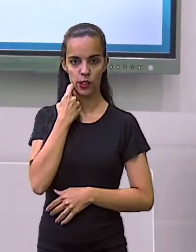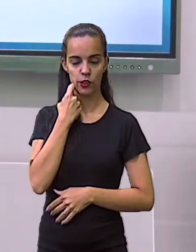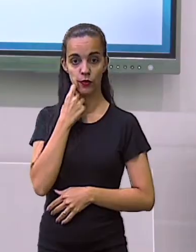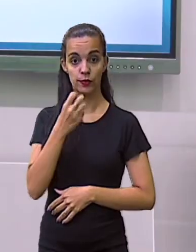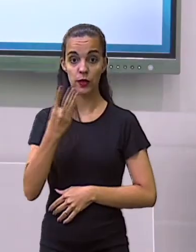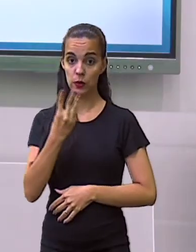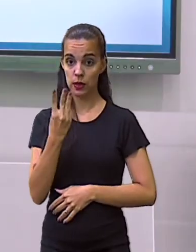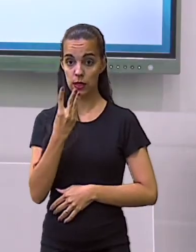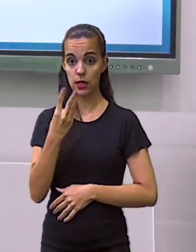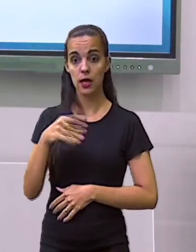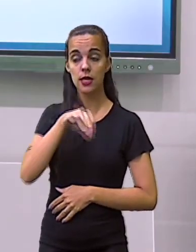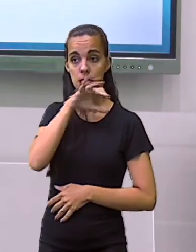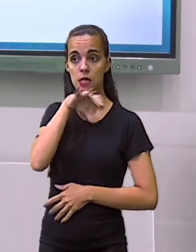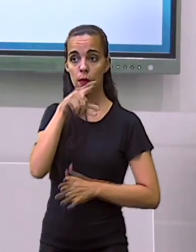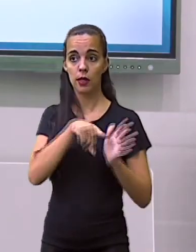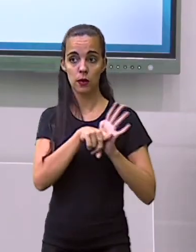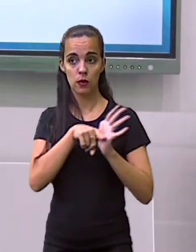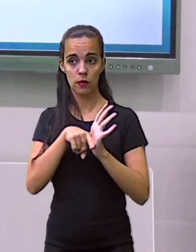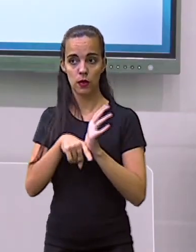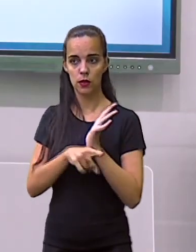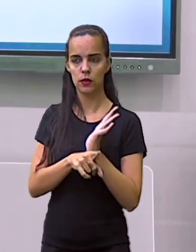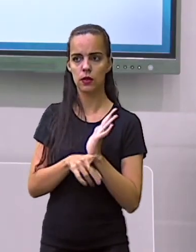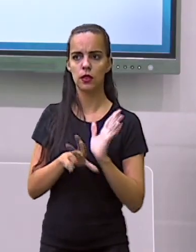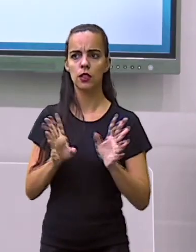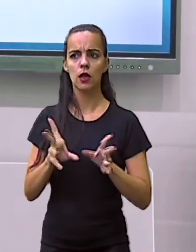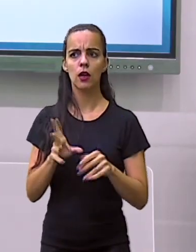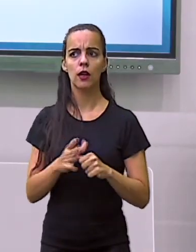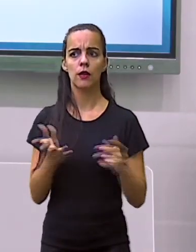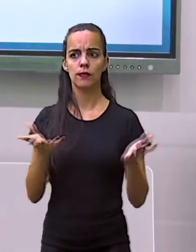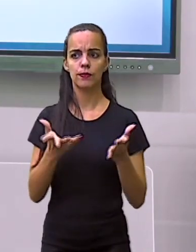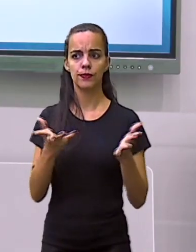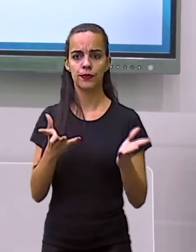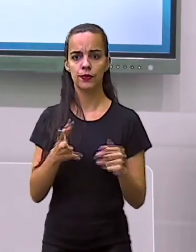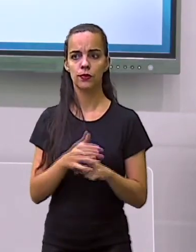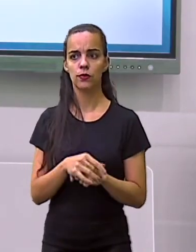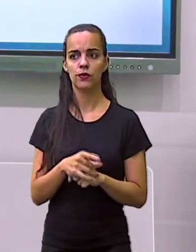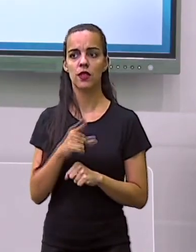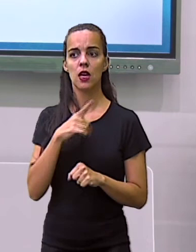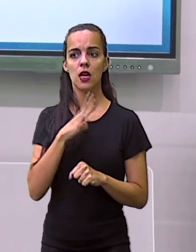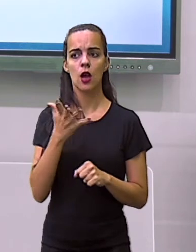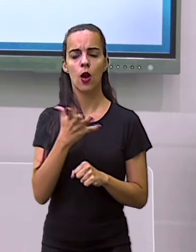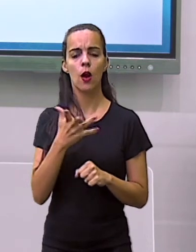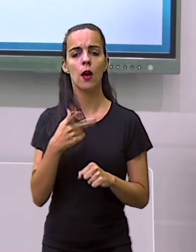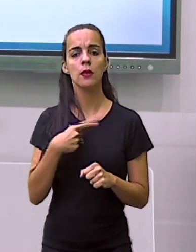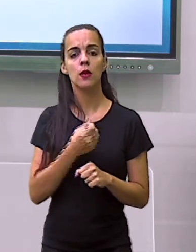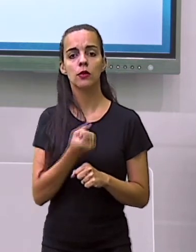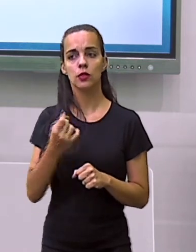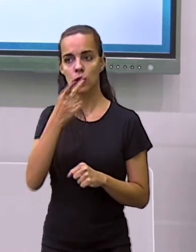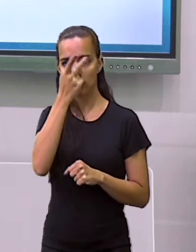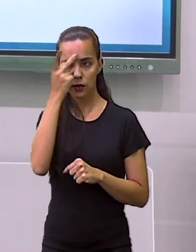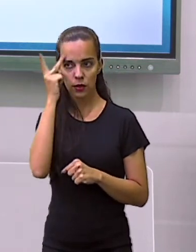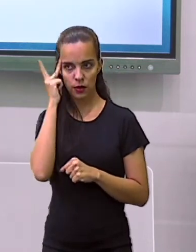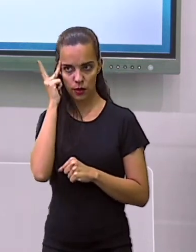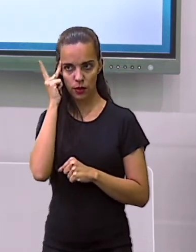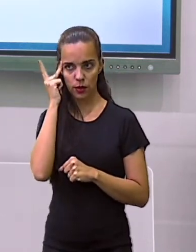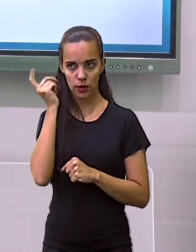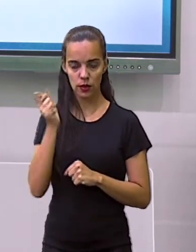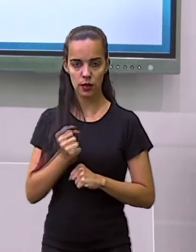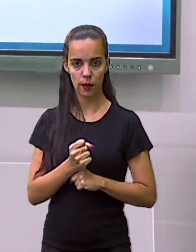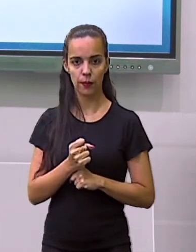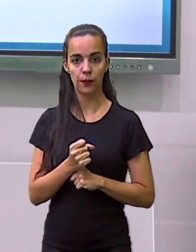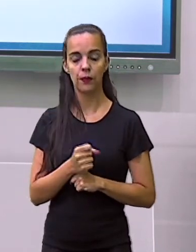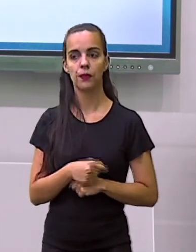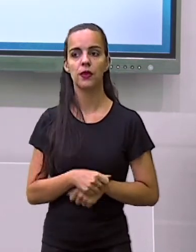Então, coloquei parte dos meus dados. A quantidade de pessoas e quais são os meus animais de